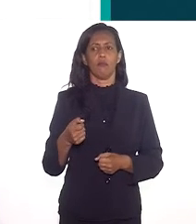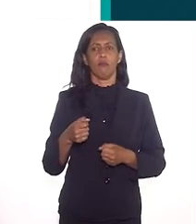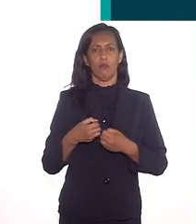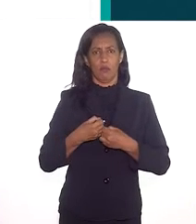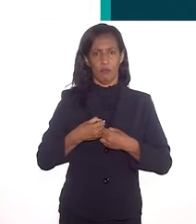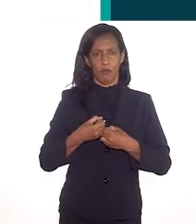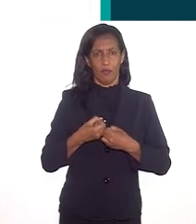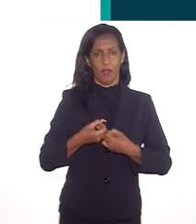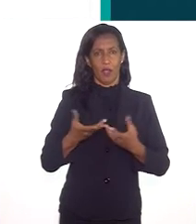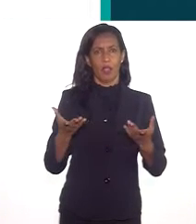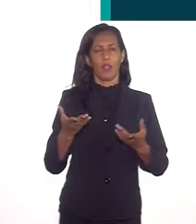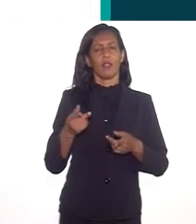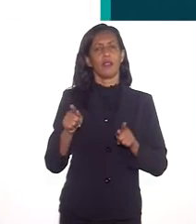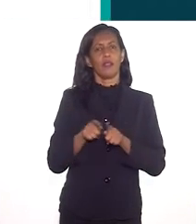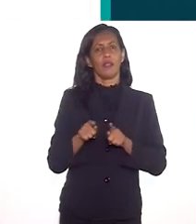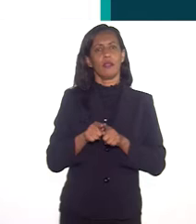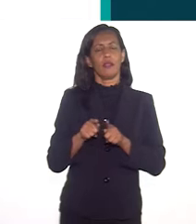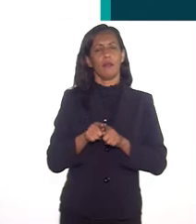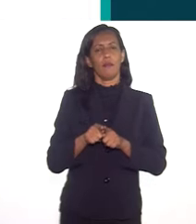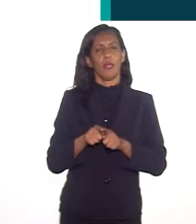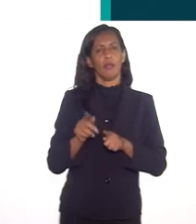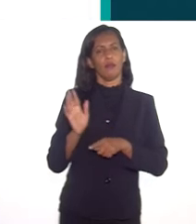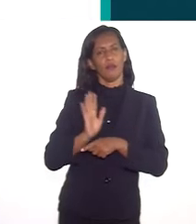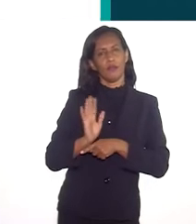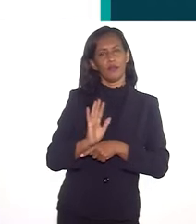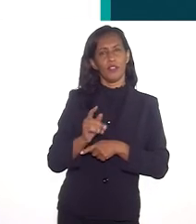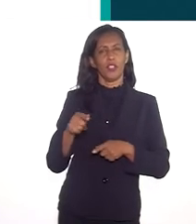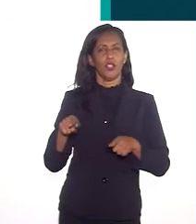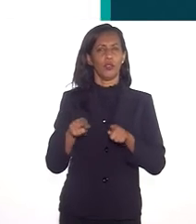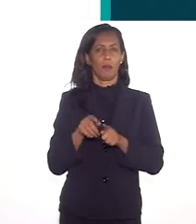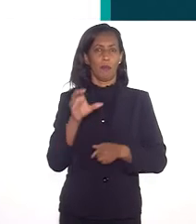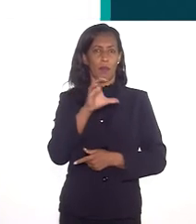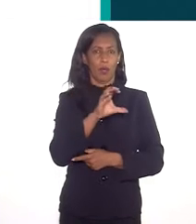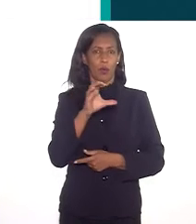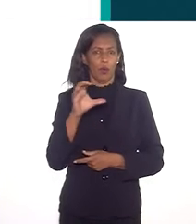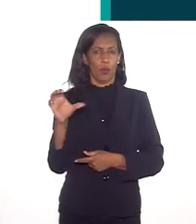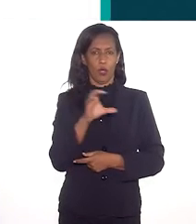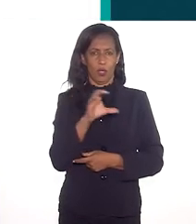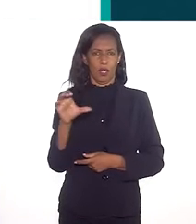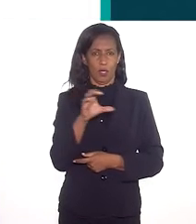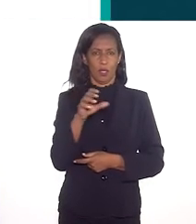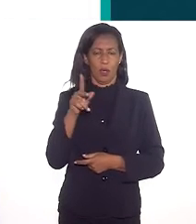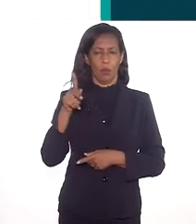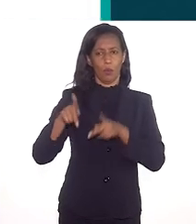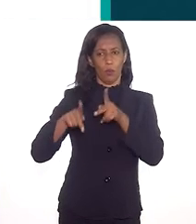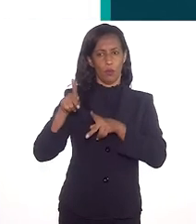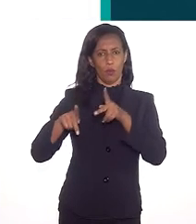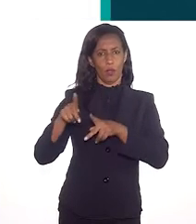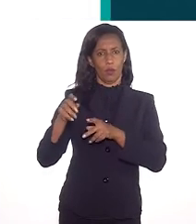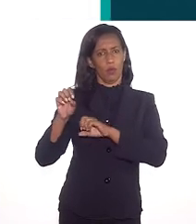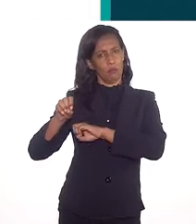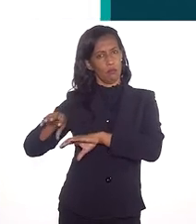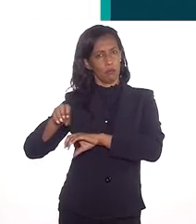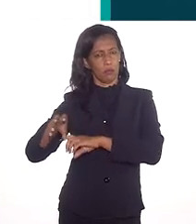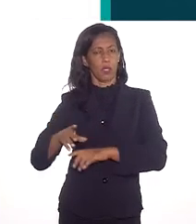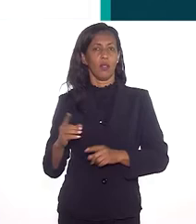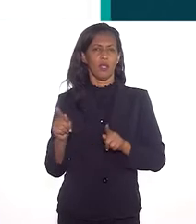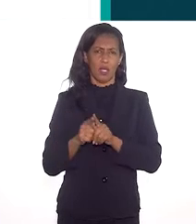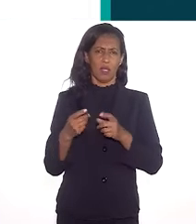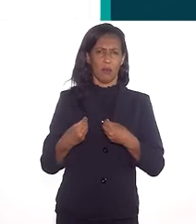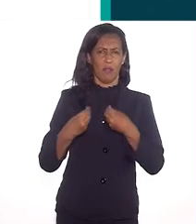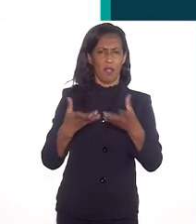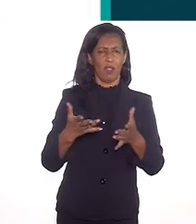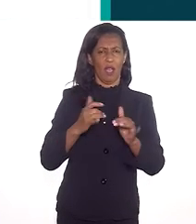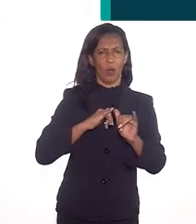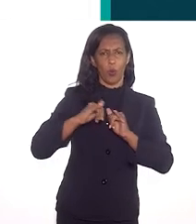ano, a gente vai lançar a síntese de indicadores sociais, lá pela coordenação de população, indicadores sociais, que